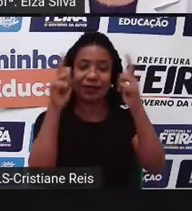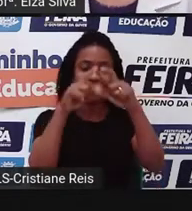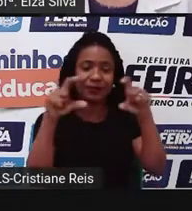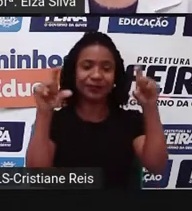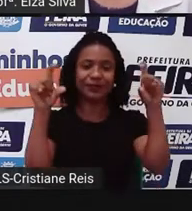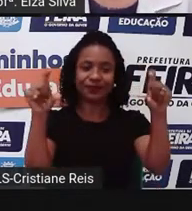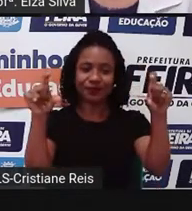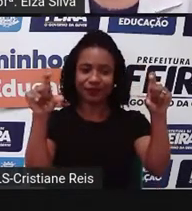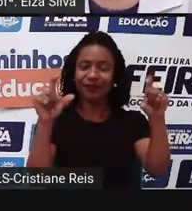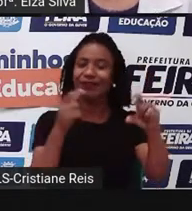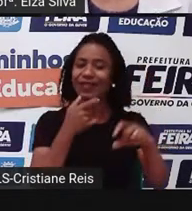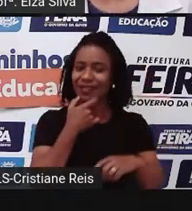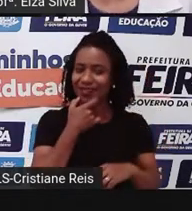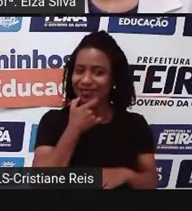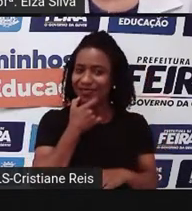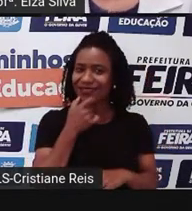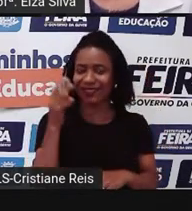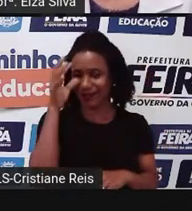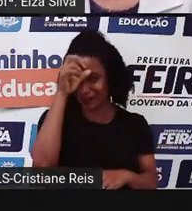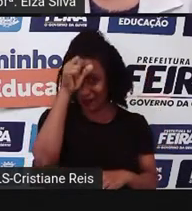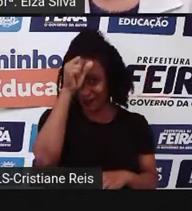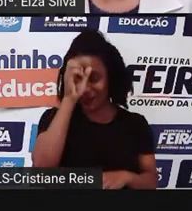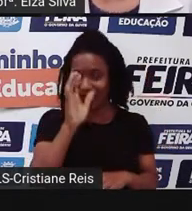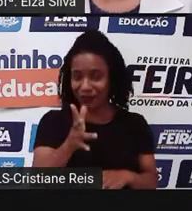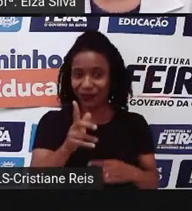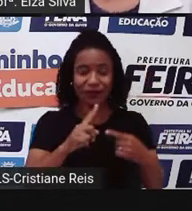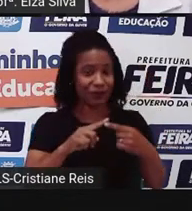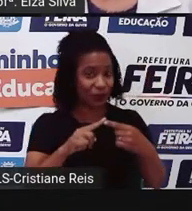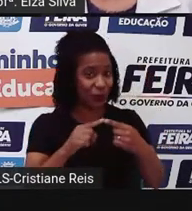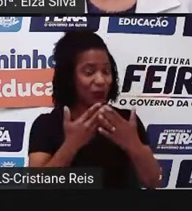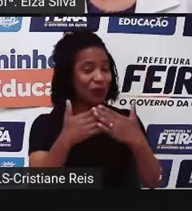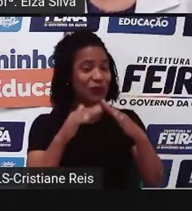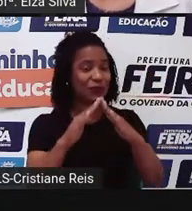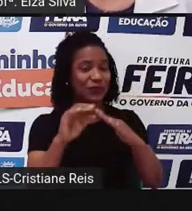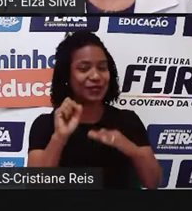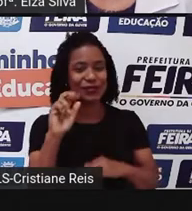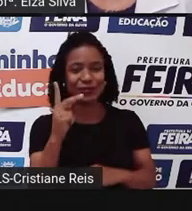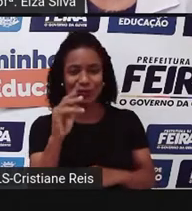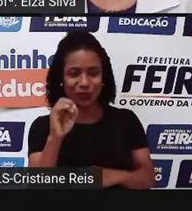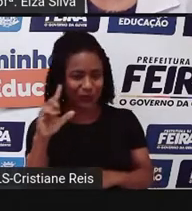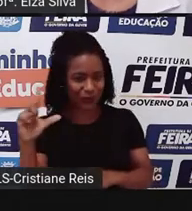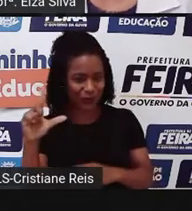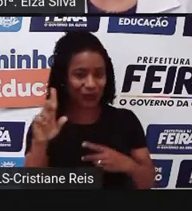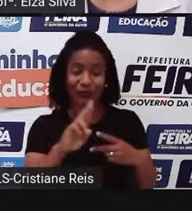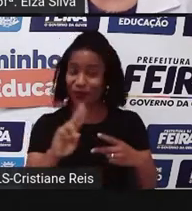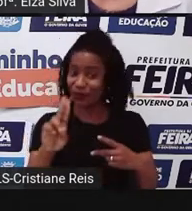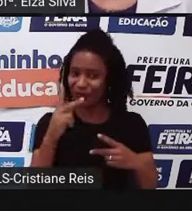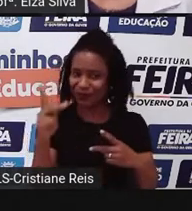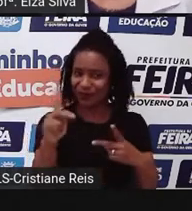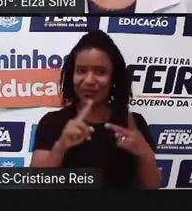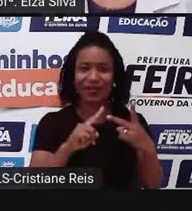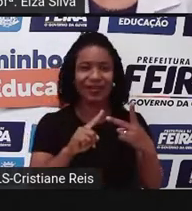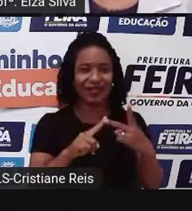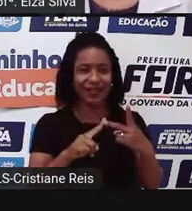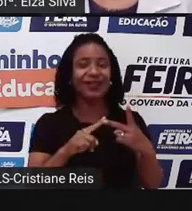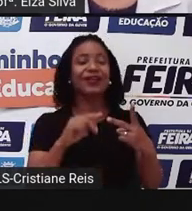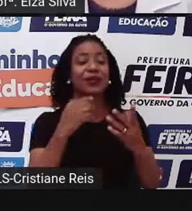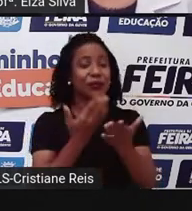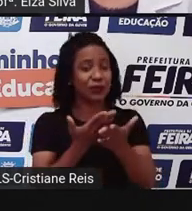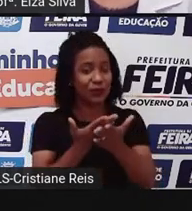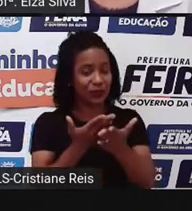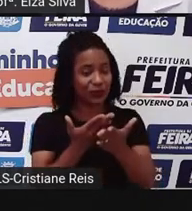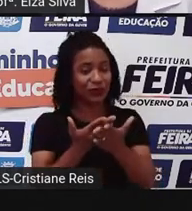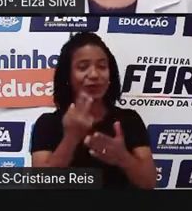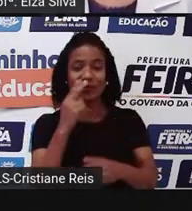certeza que vocês já aprenderam. Coloquem skill, nome da escola, student, o seu nome, grade, a série que